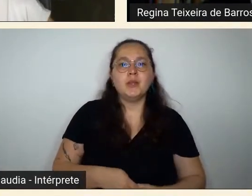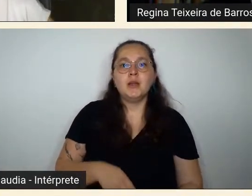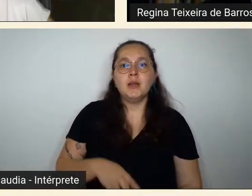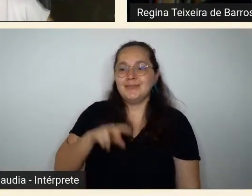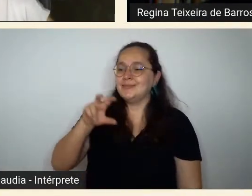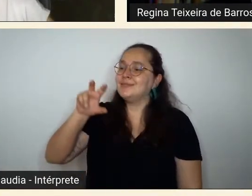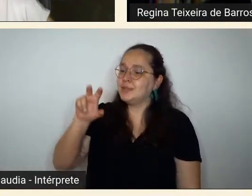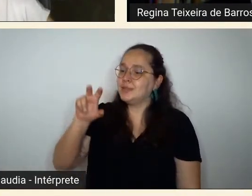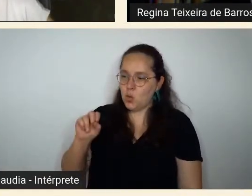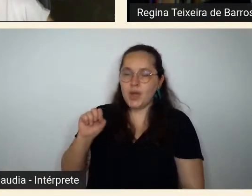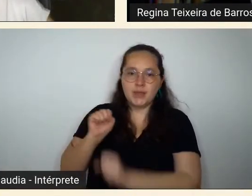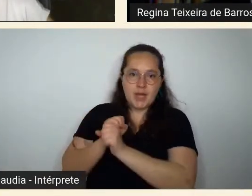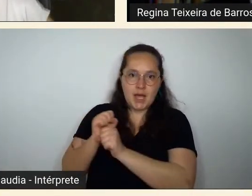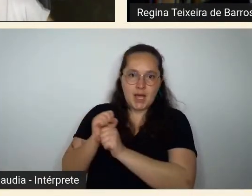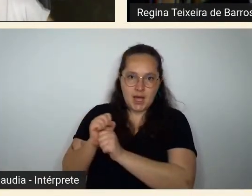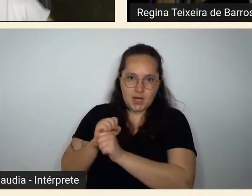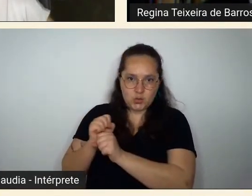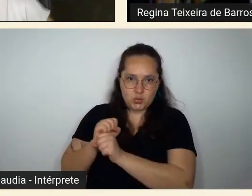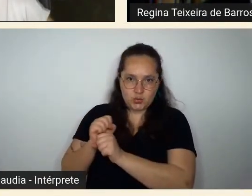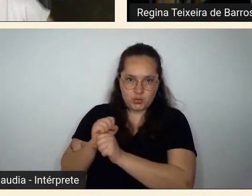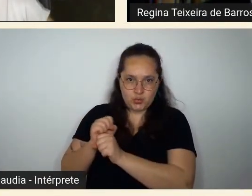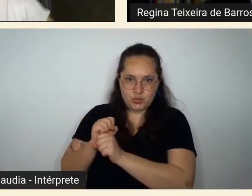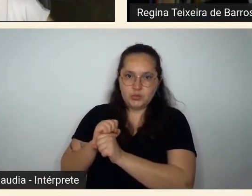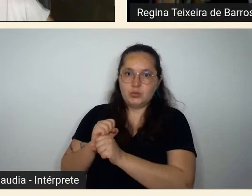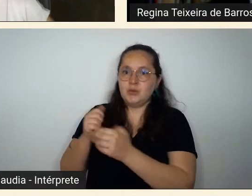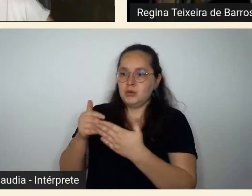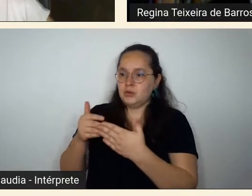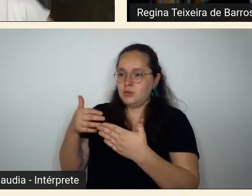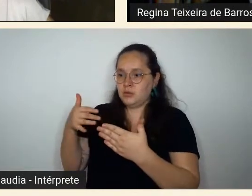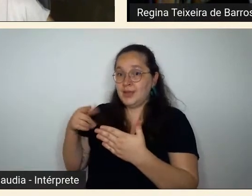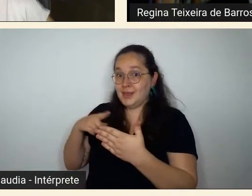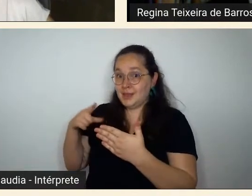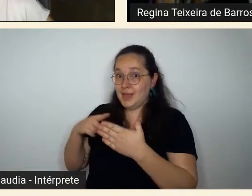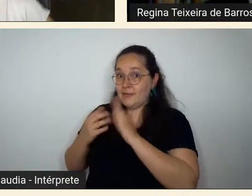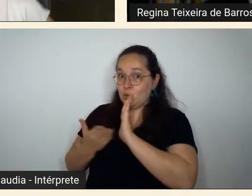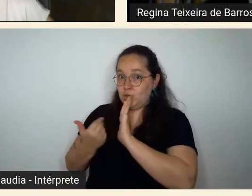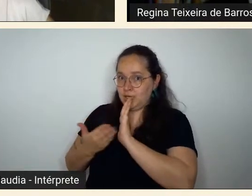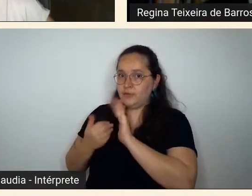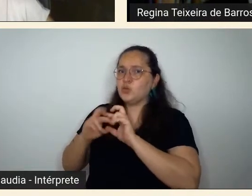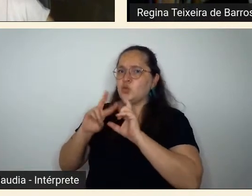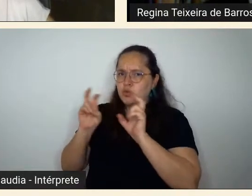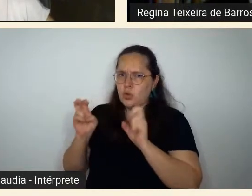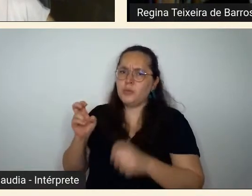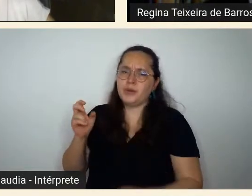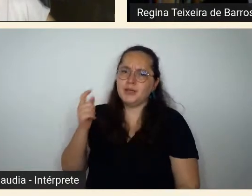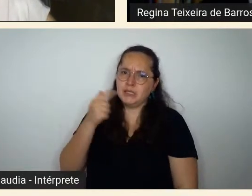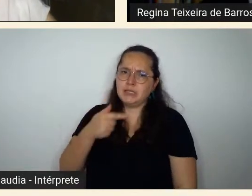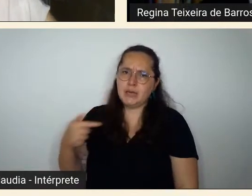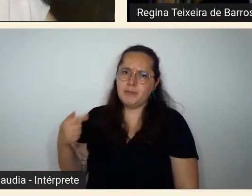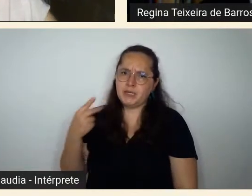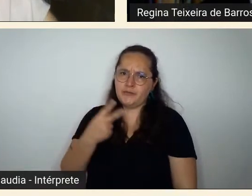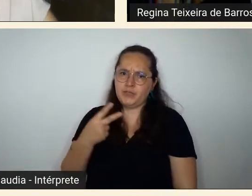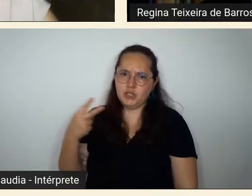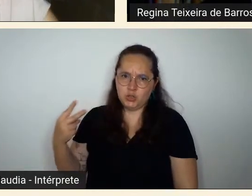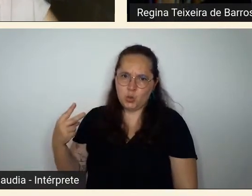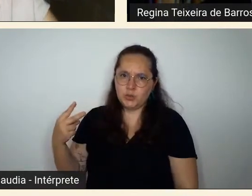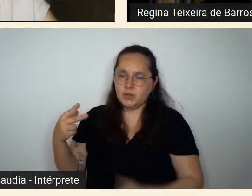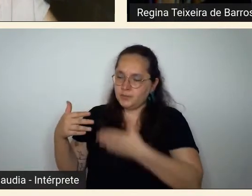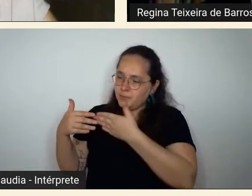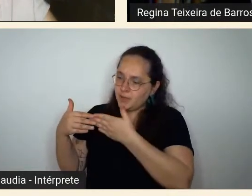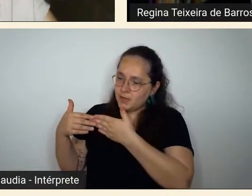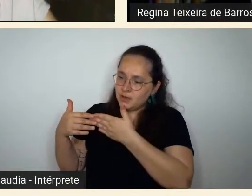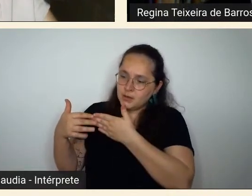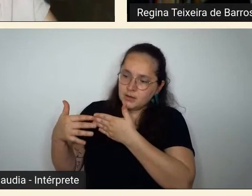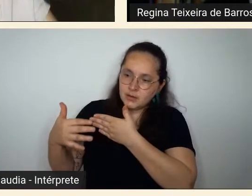da publicação do livro sobre a semana e há 100 anos quer dizer estamos à